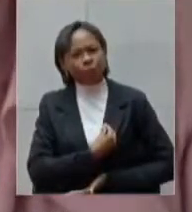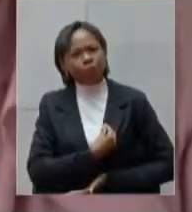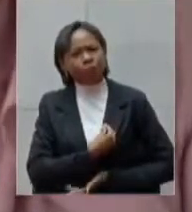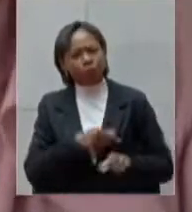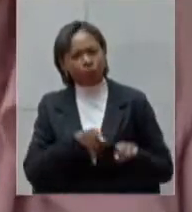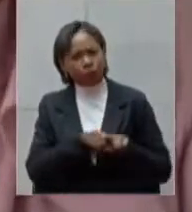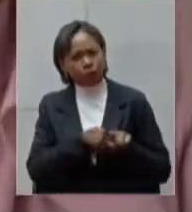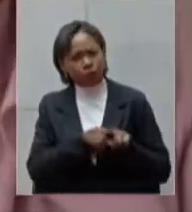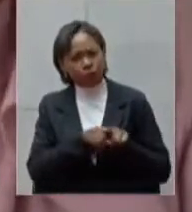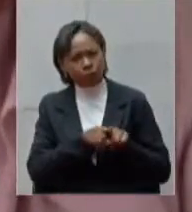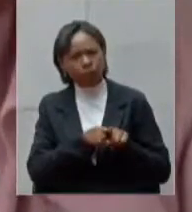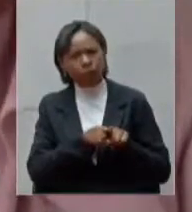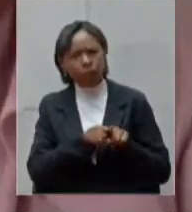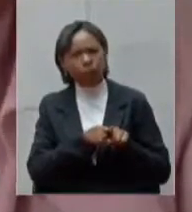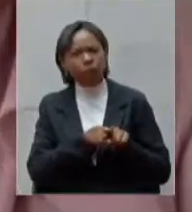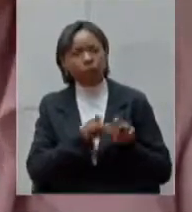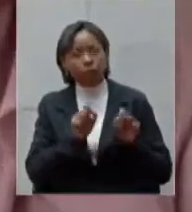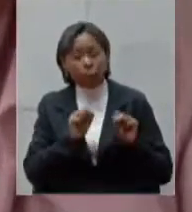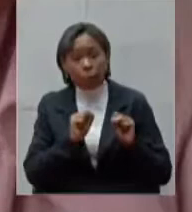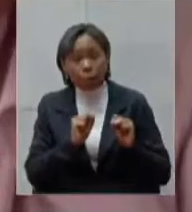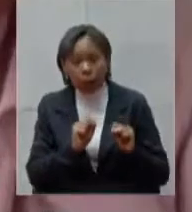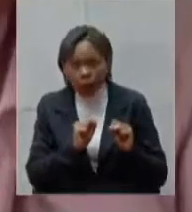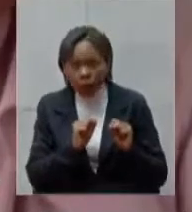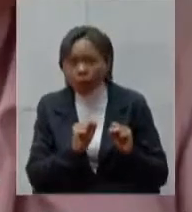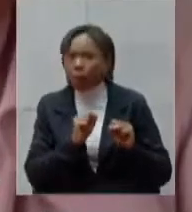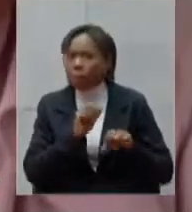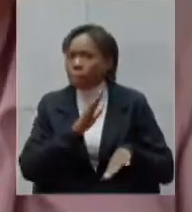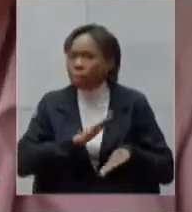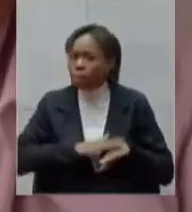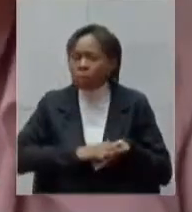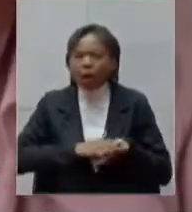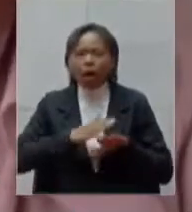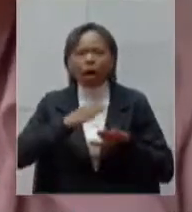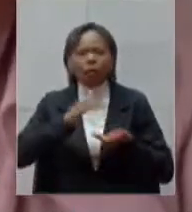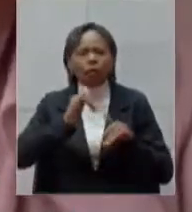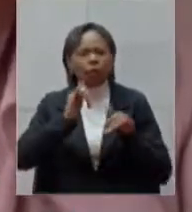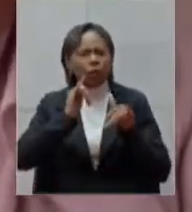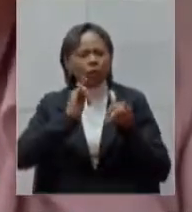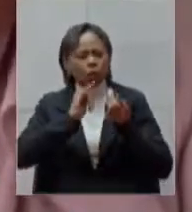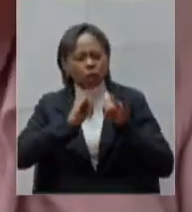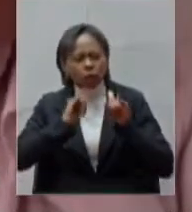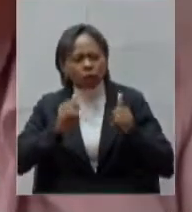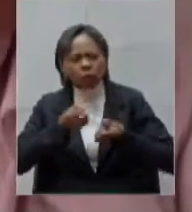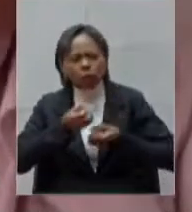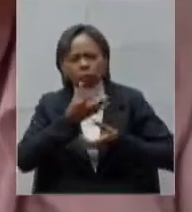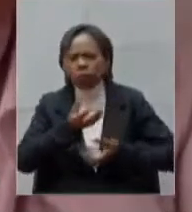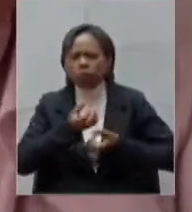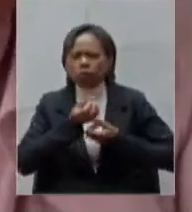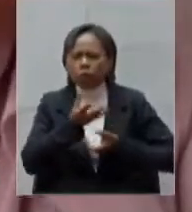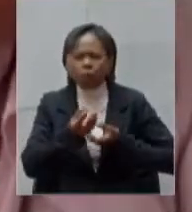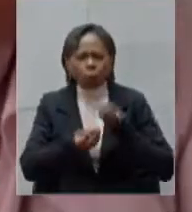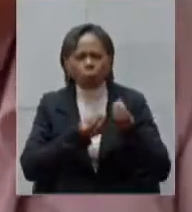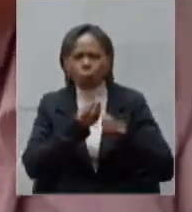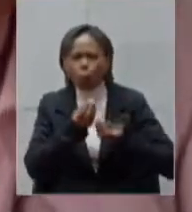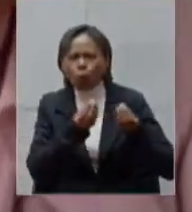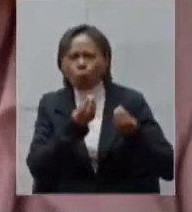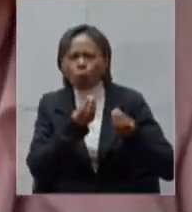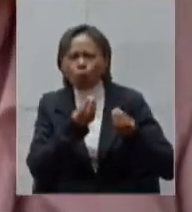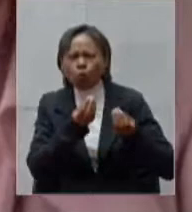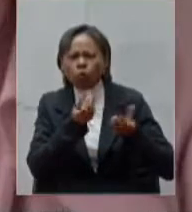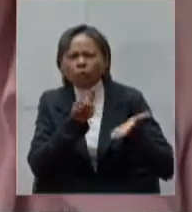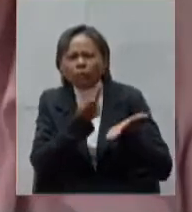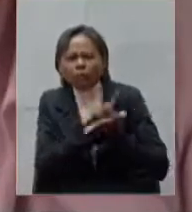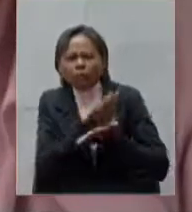possamos aí conhecer mais a situação e a realidade do interior que